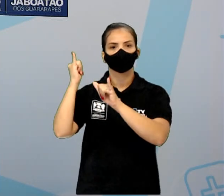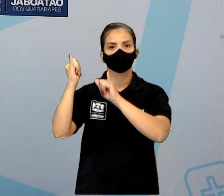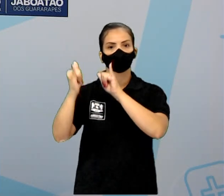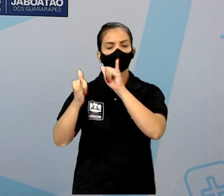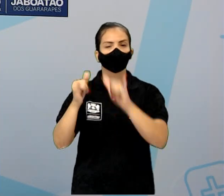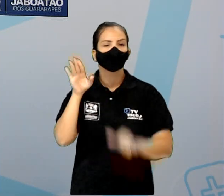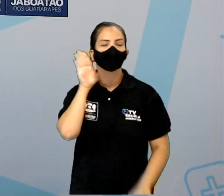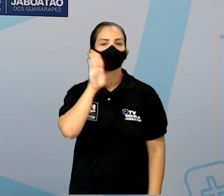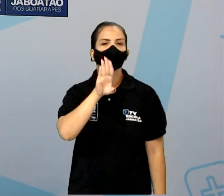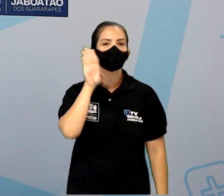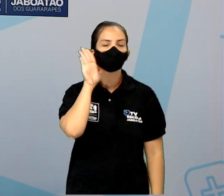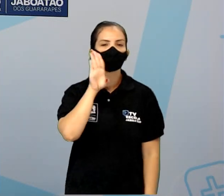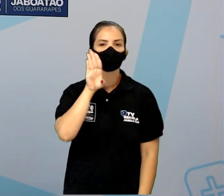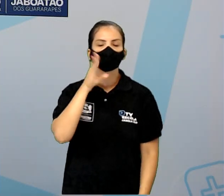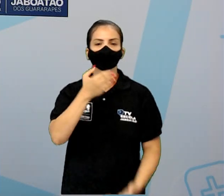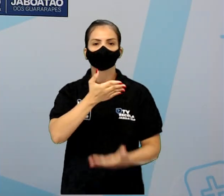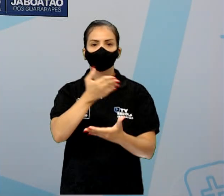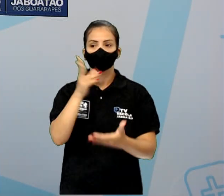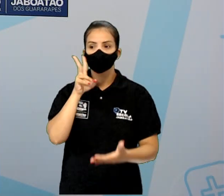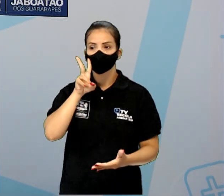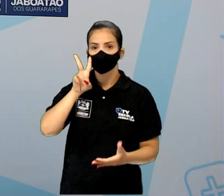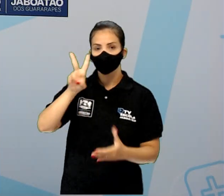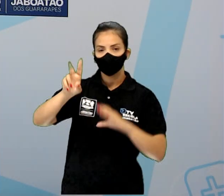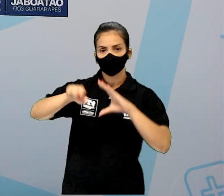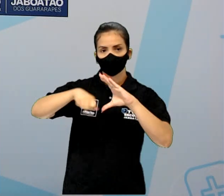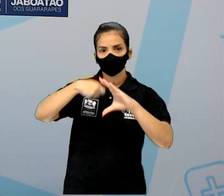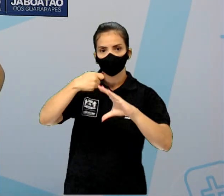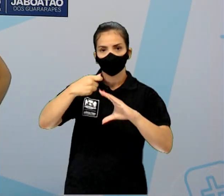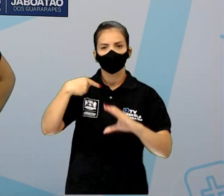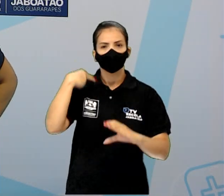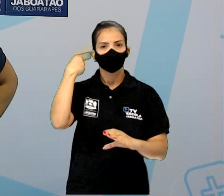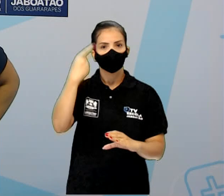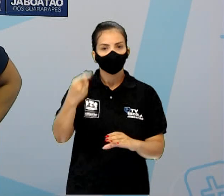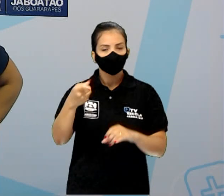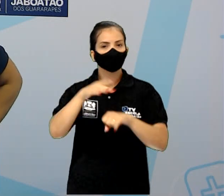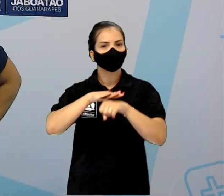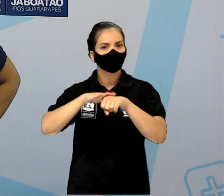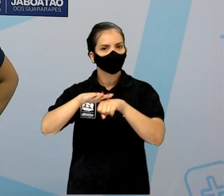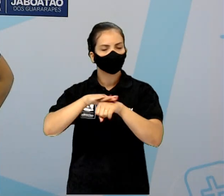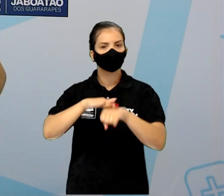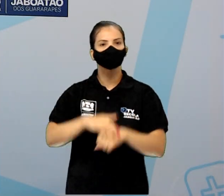bem legal, vocês vão assistir o vídeo, depois a gente volta para conversar sobre ela, tá ok?